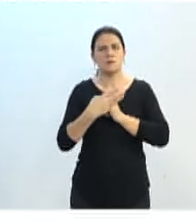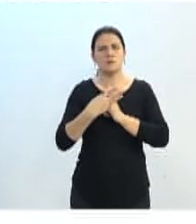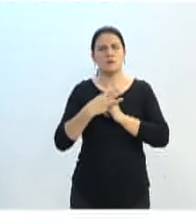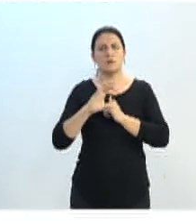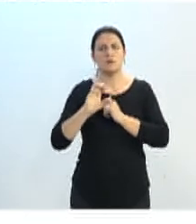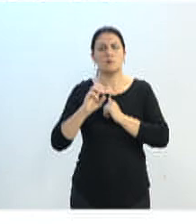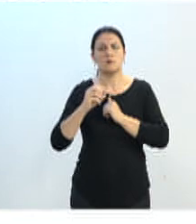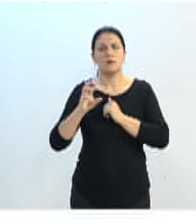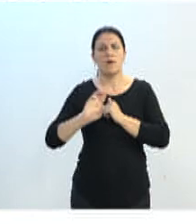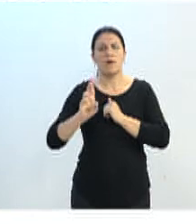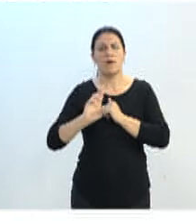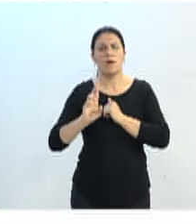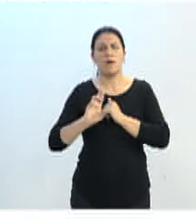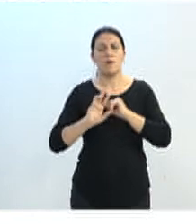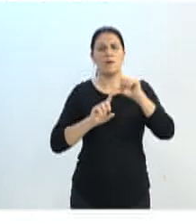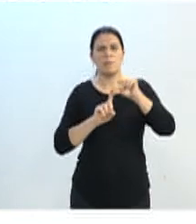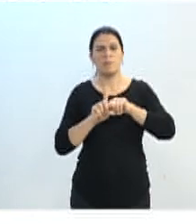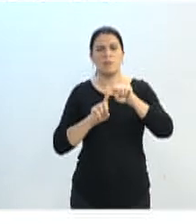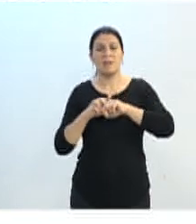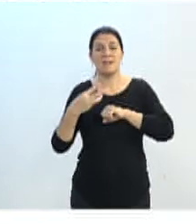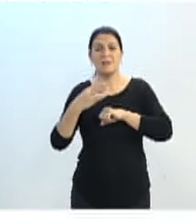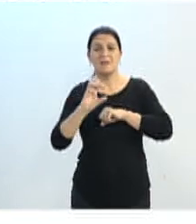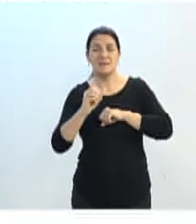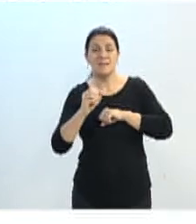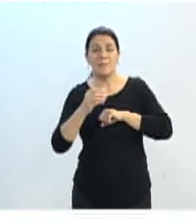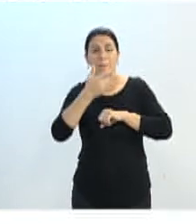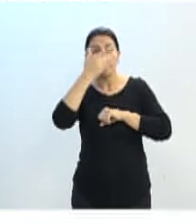mensais nas 30 primeiras vagas de cada curso.